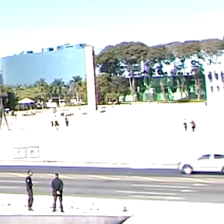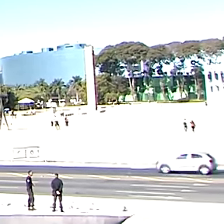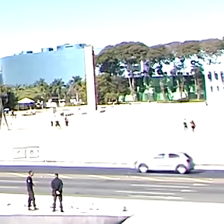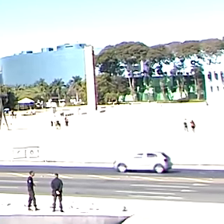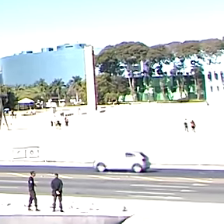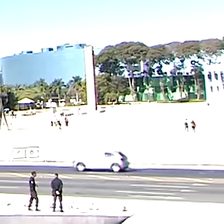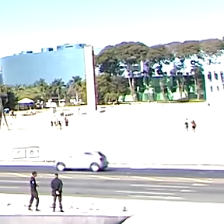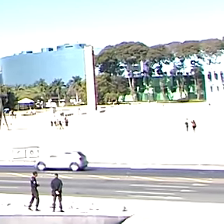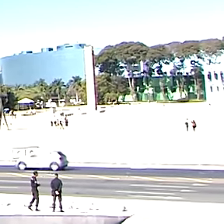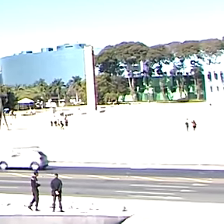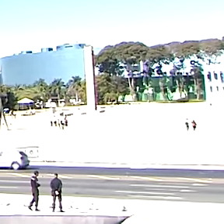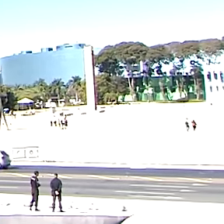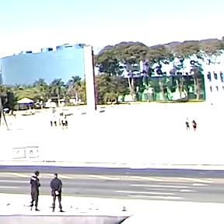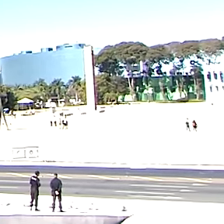Transcrição Legendas Quintena Coelho